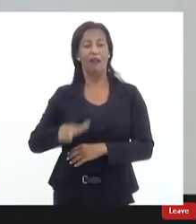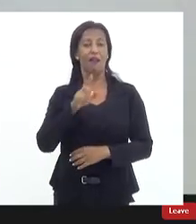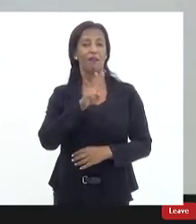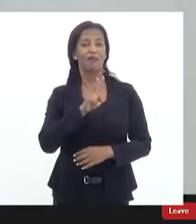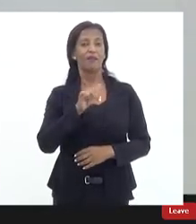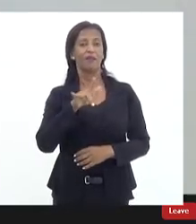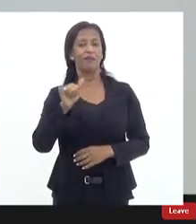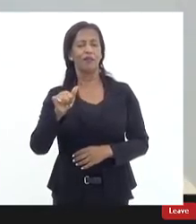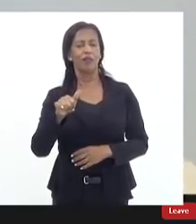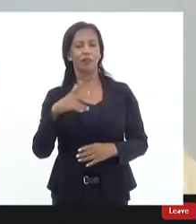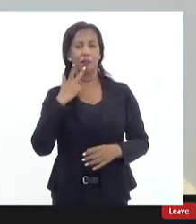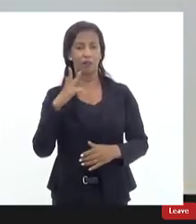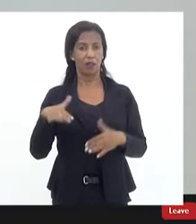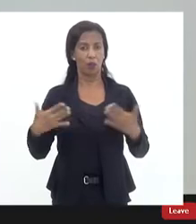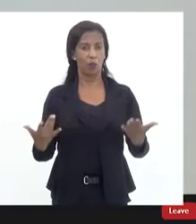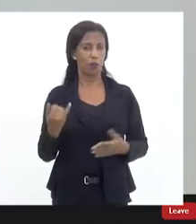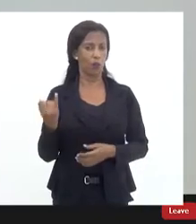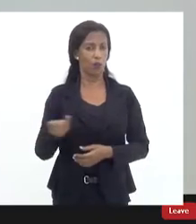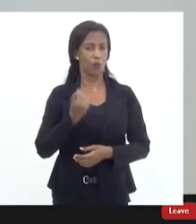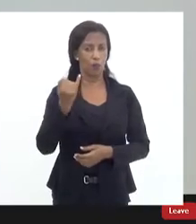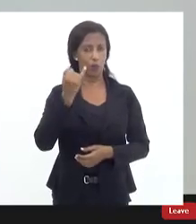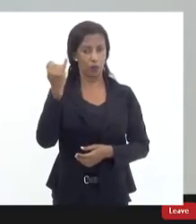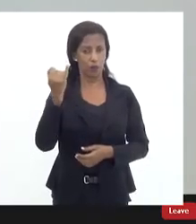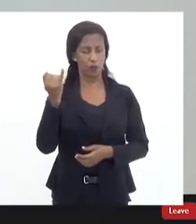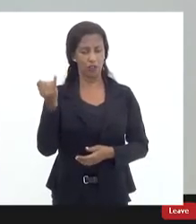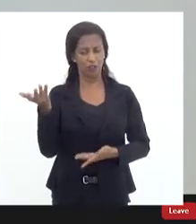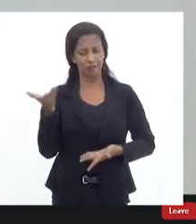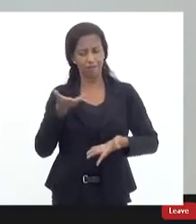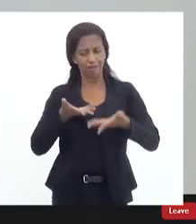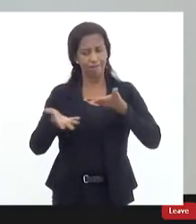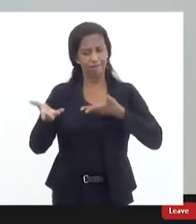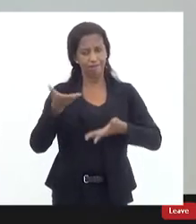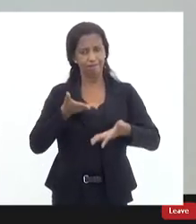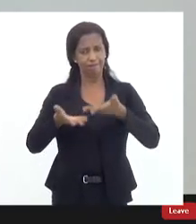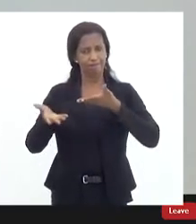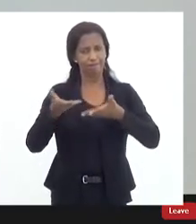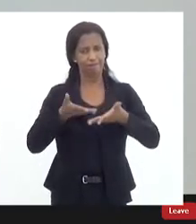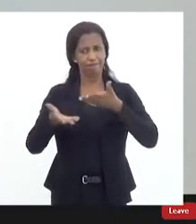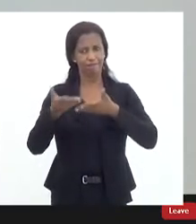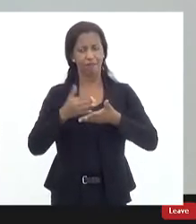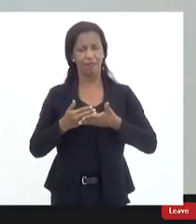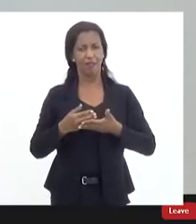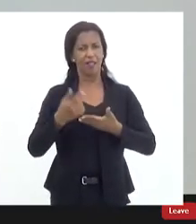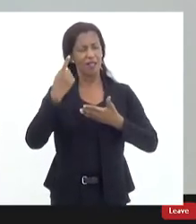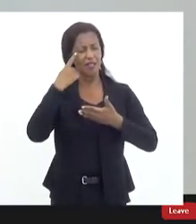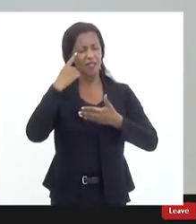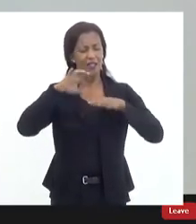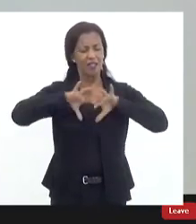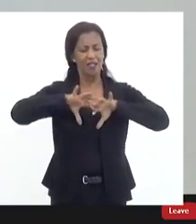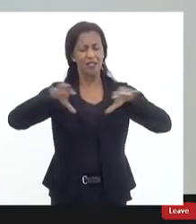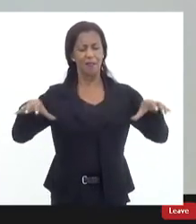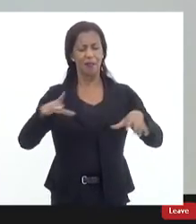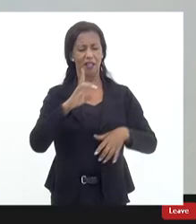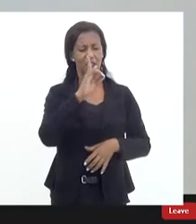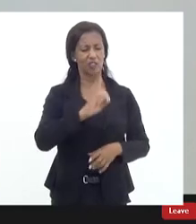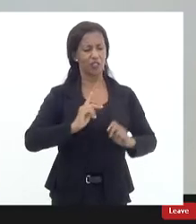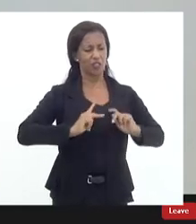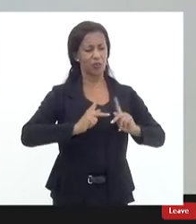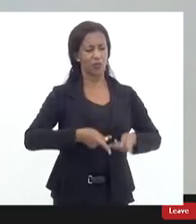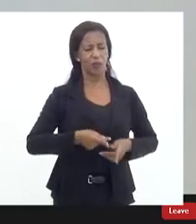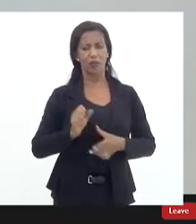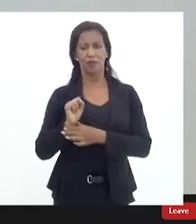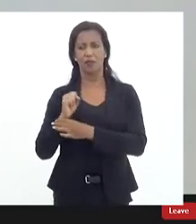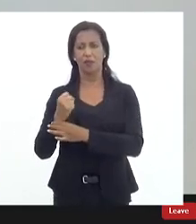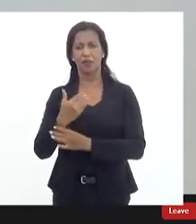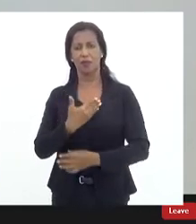o quanto é importante essa conciliação esse combate a clivagem a separação entre direitos humanos e segurança